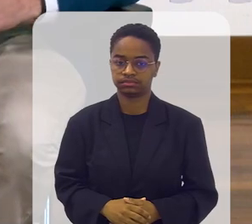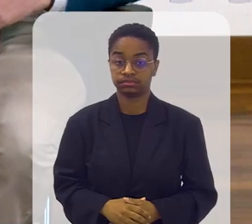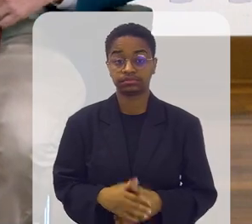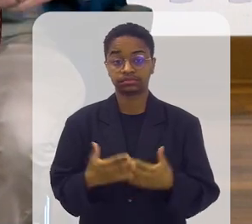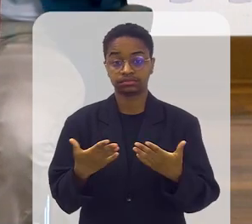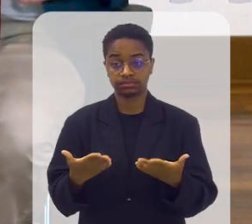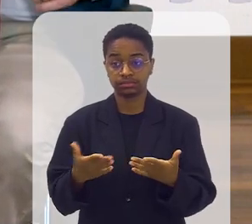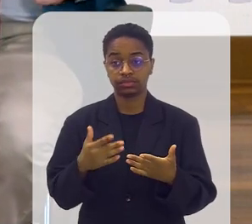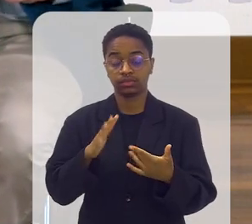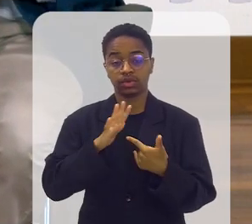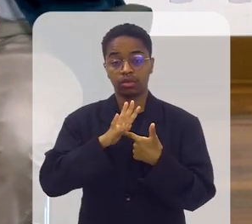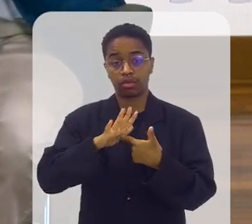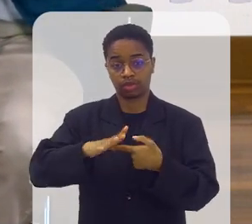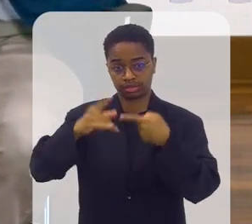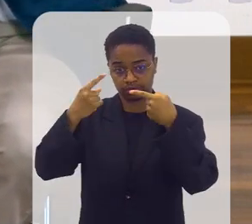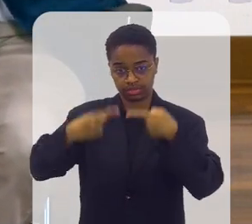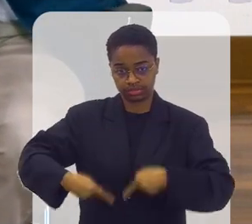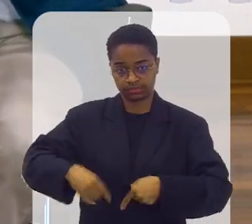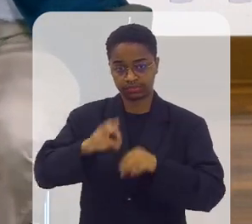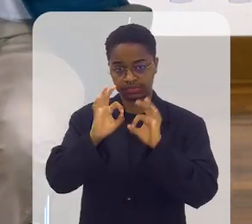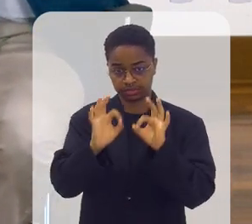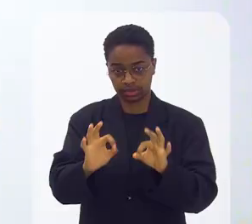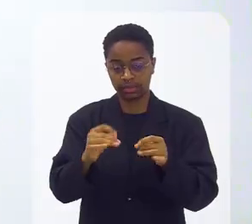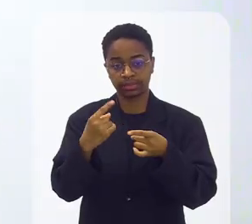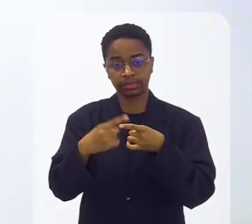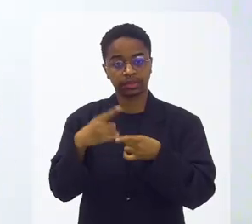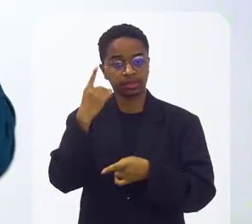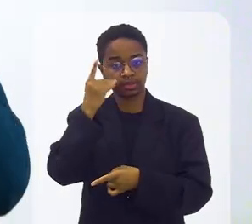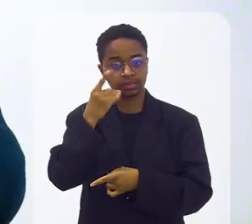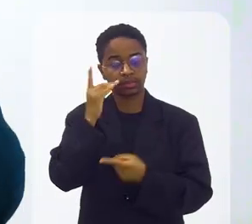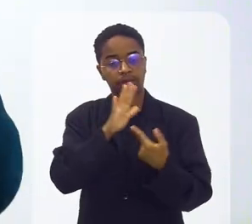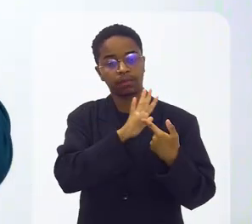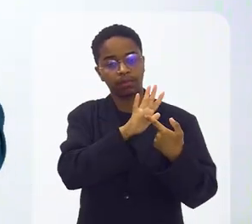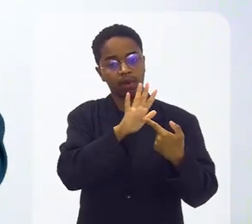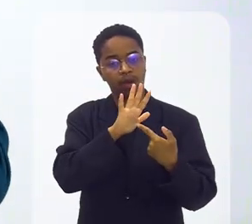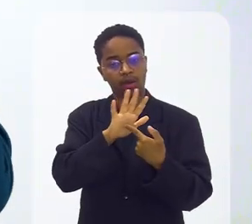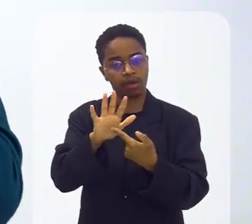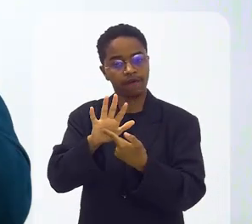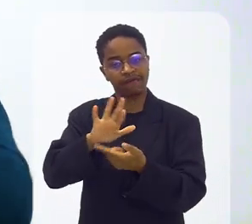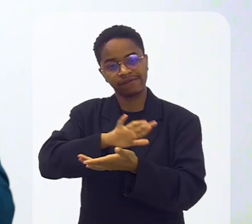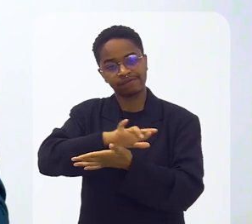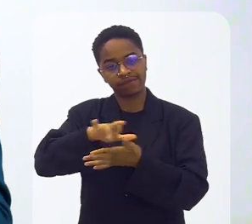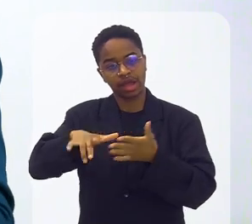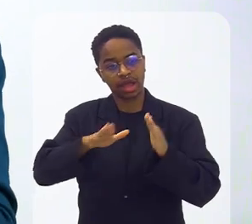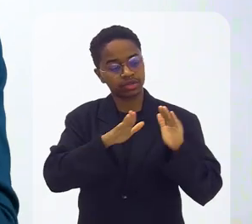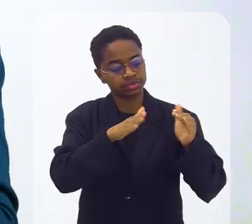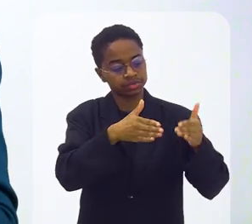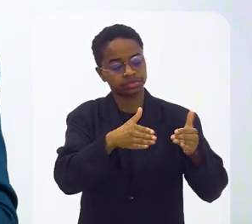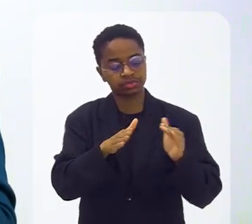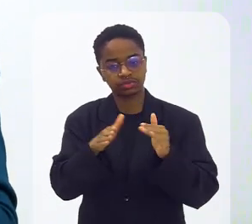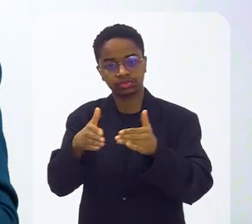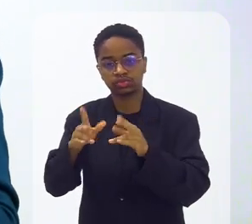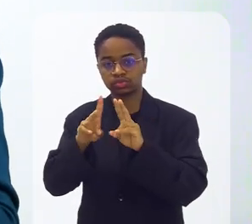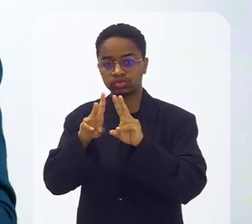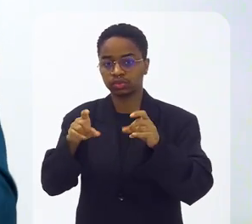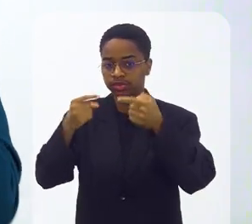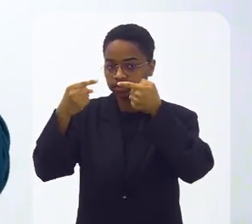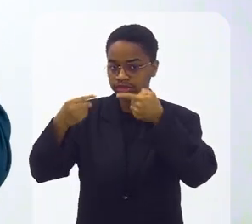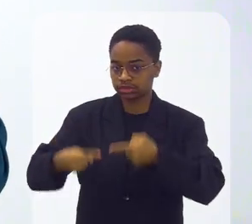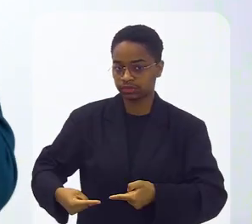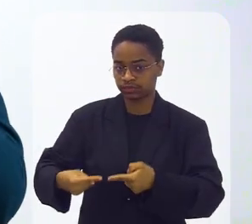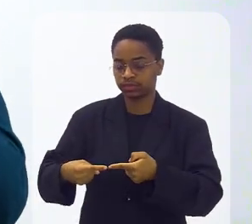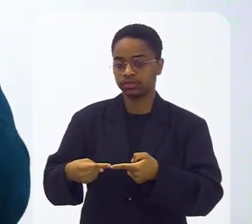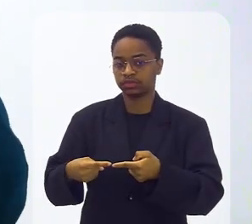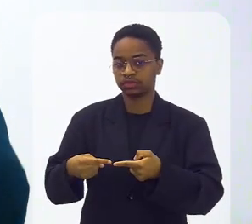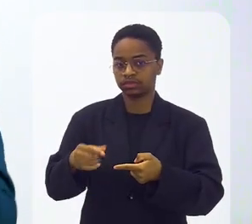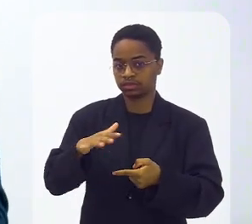e isso nos impõe um desafio, porque a deputada vai trazendo os vários recortes em relação ao desafio que